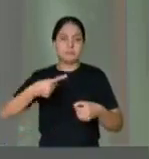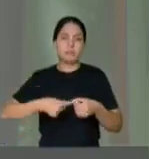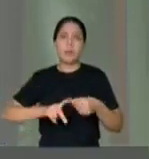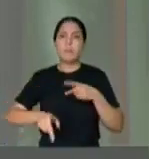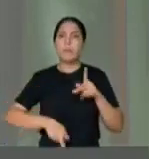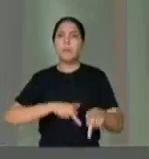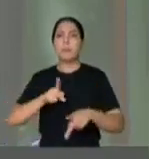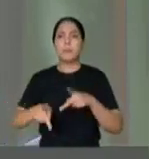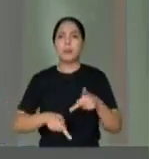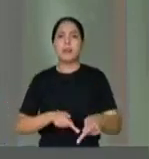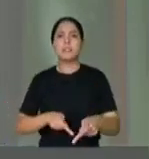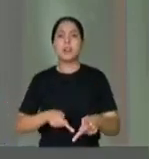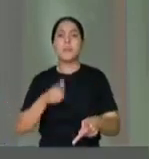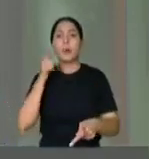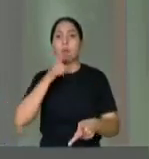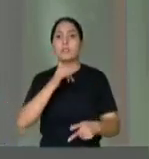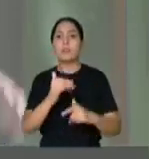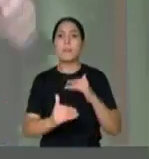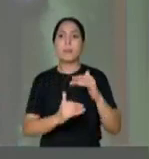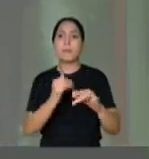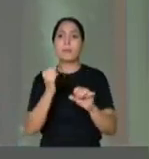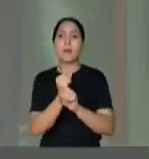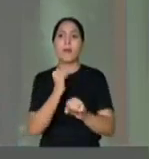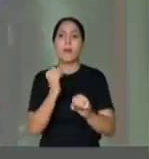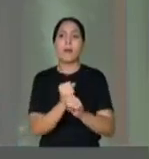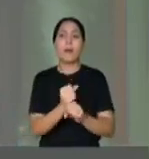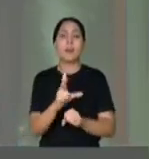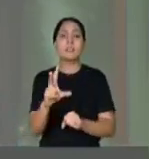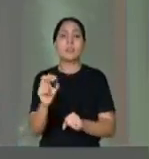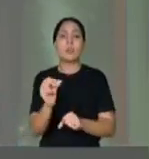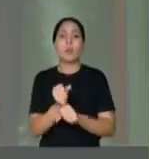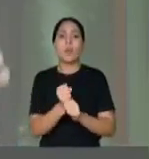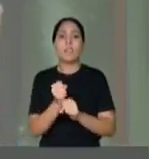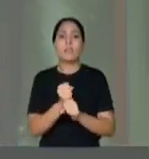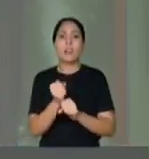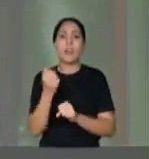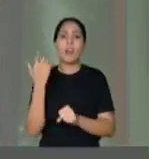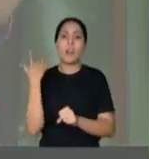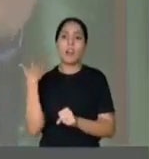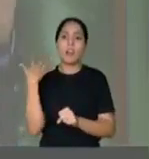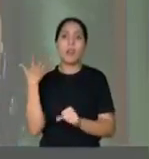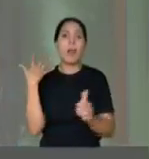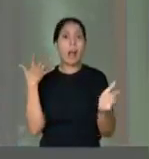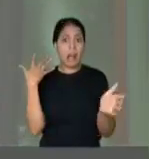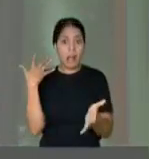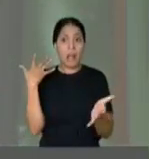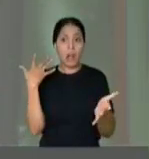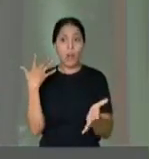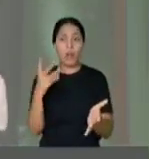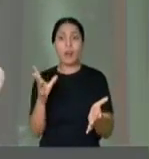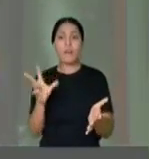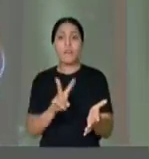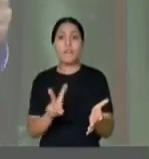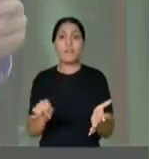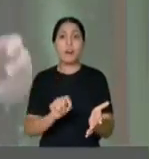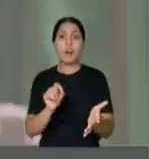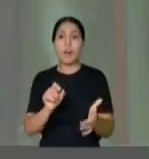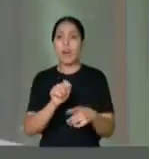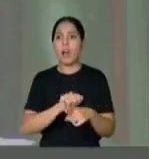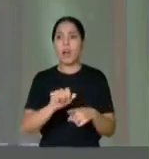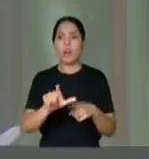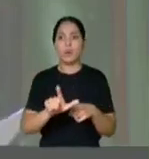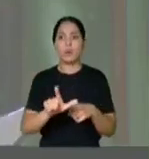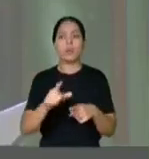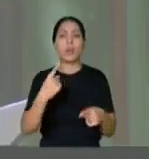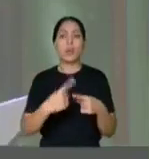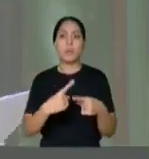pessoas colocaram para construir as redes há 50 anos atrás. Bom, agora vamos pagar aluguel por aquilo que foi